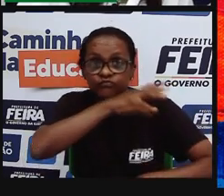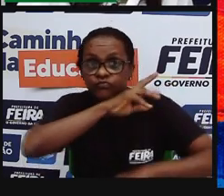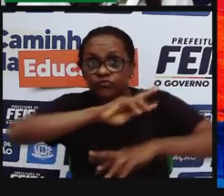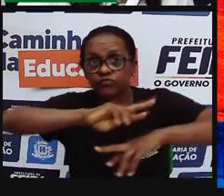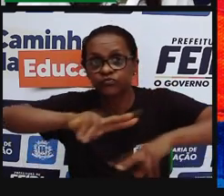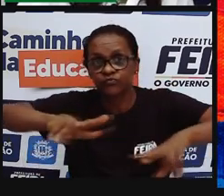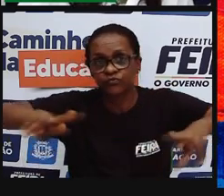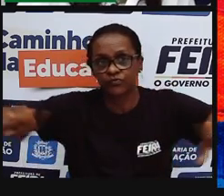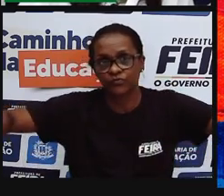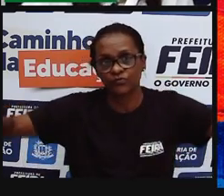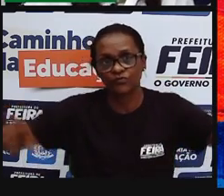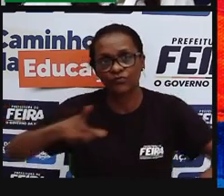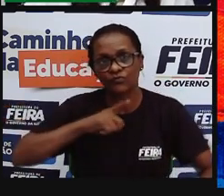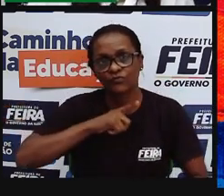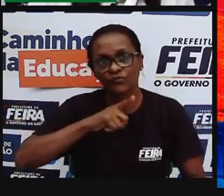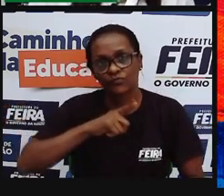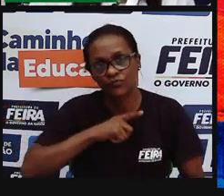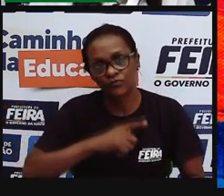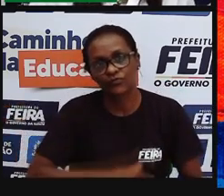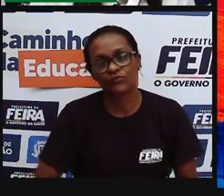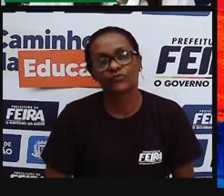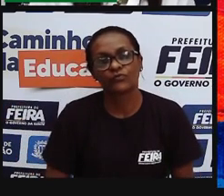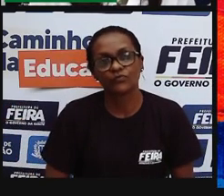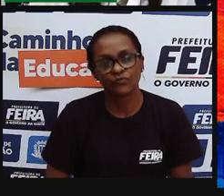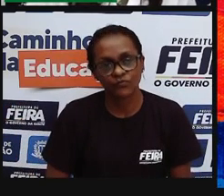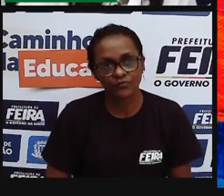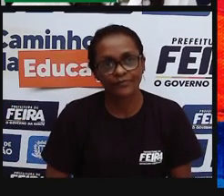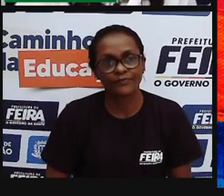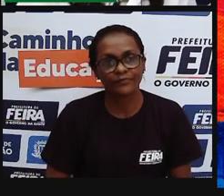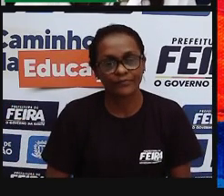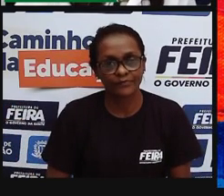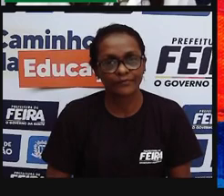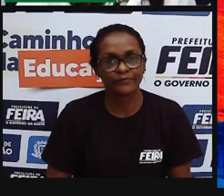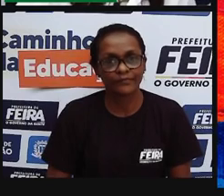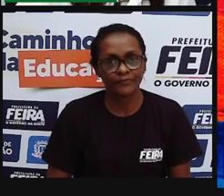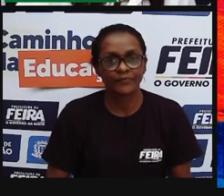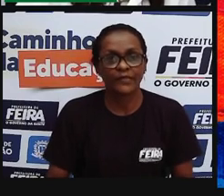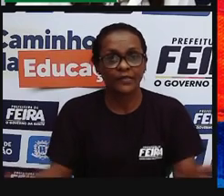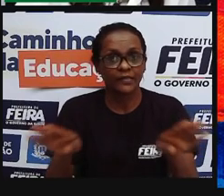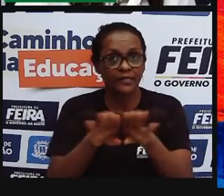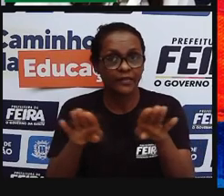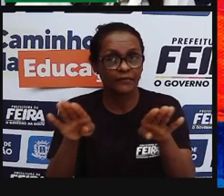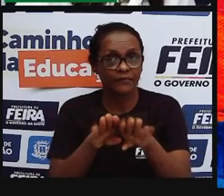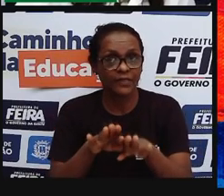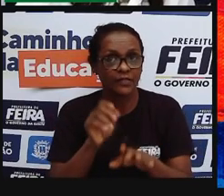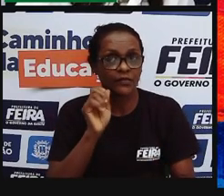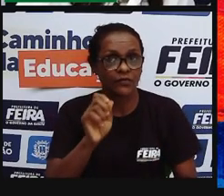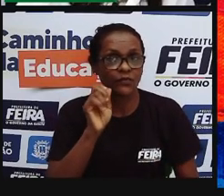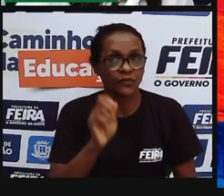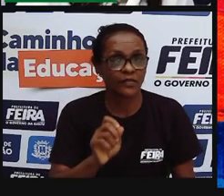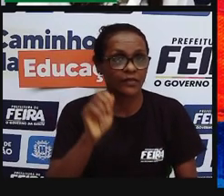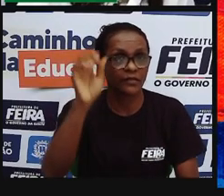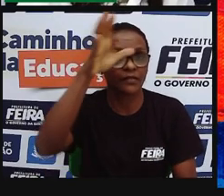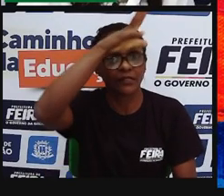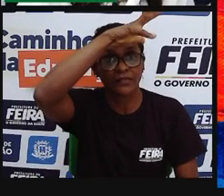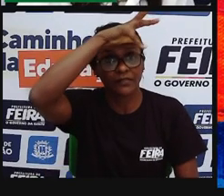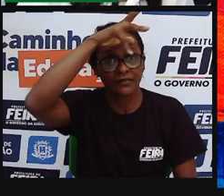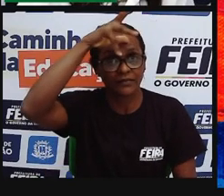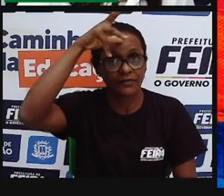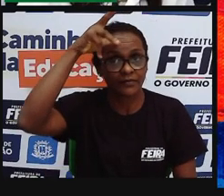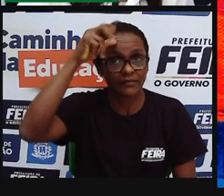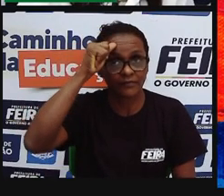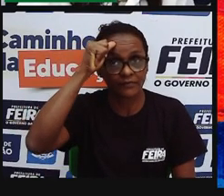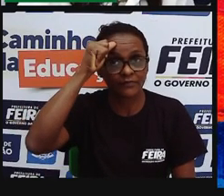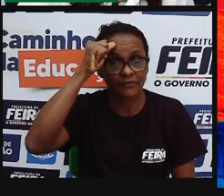desses biomas, desses ecossistemas, e aí, falando um pouquinho mais especificamente de cada um desses